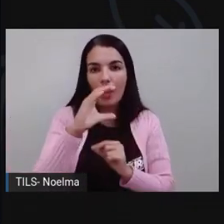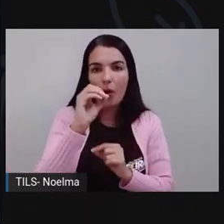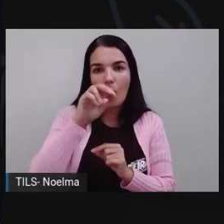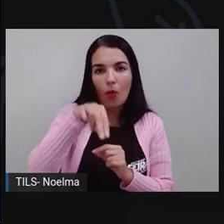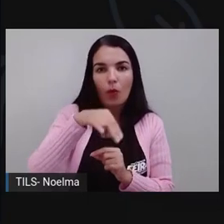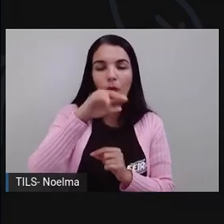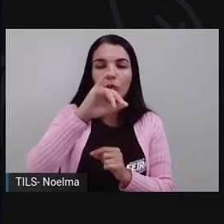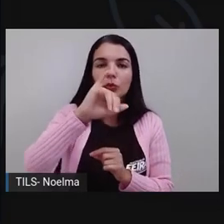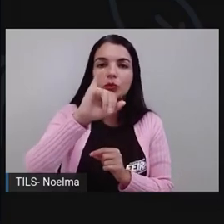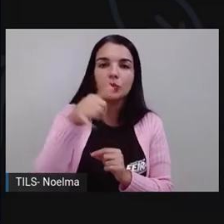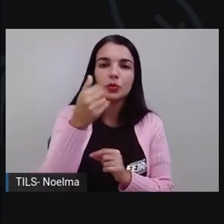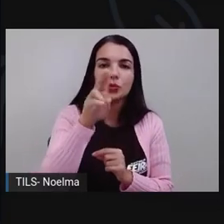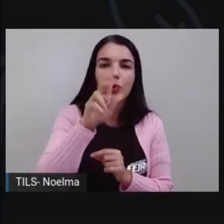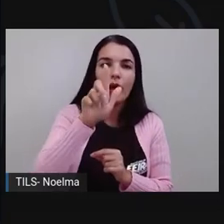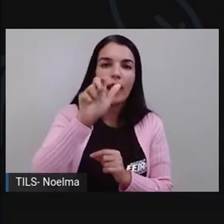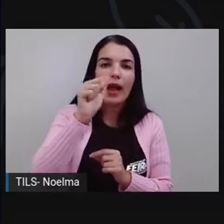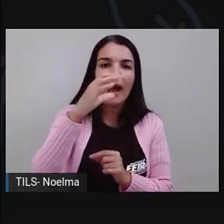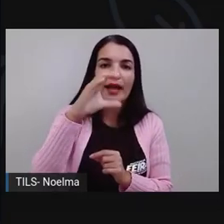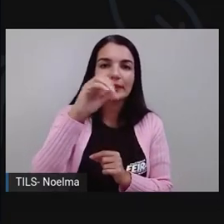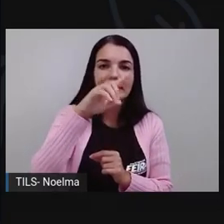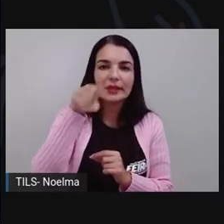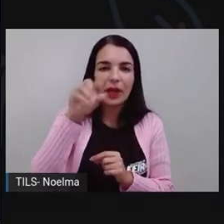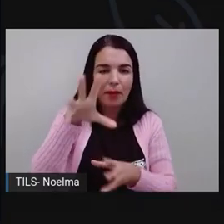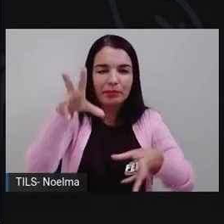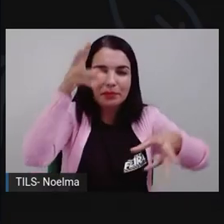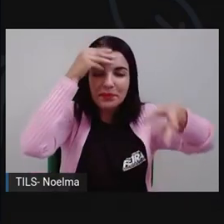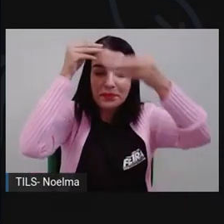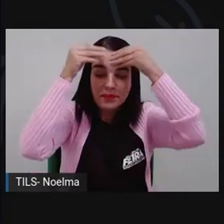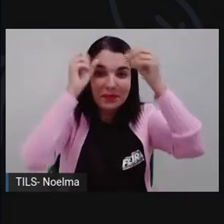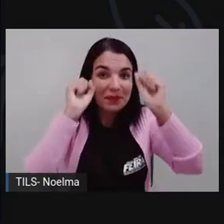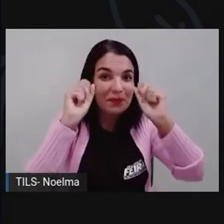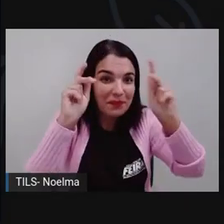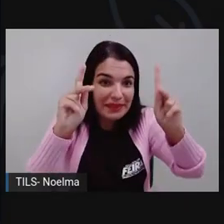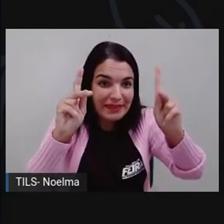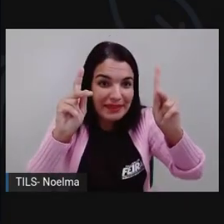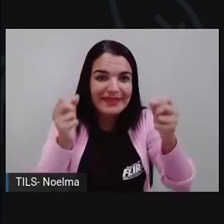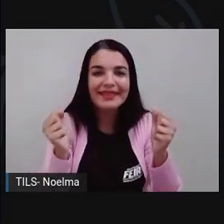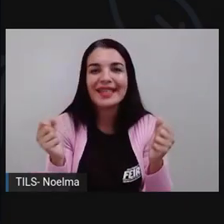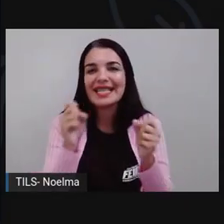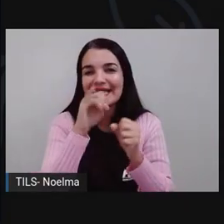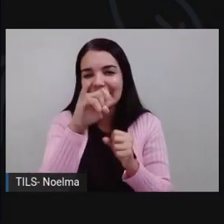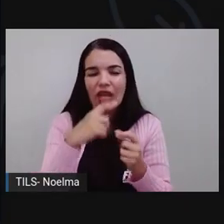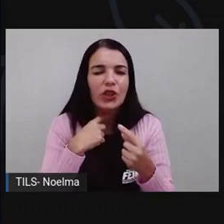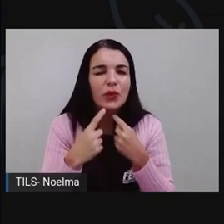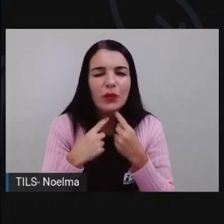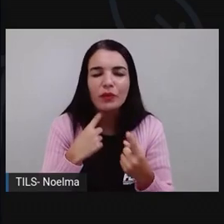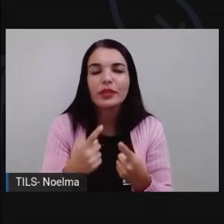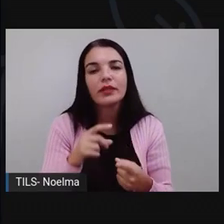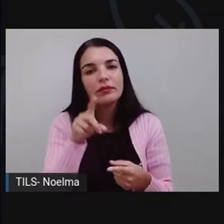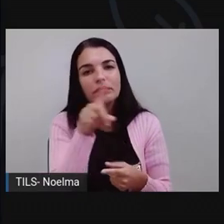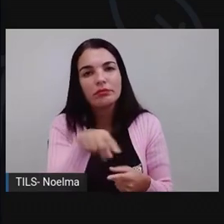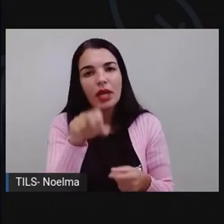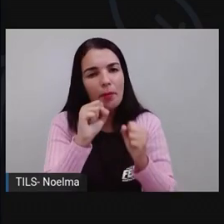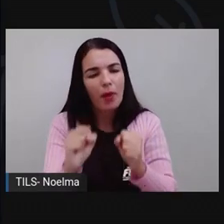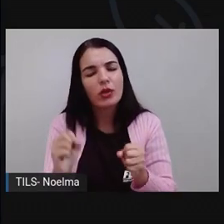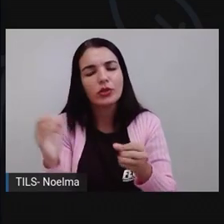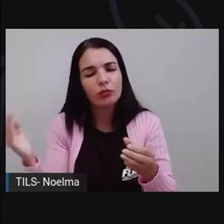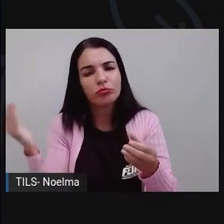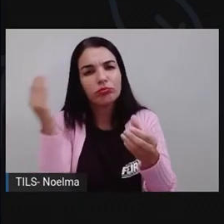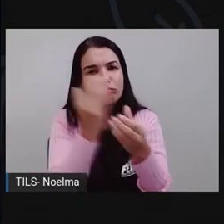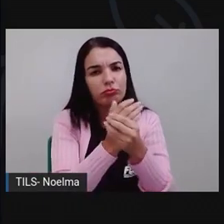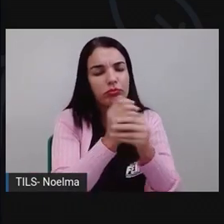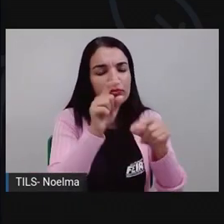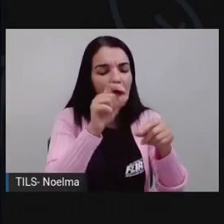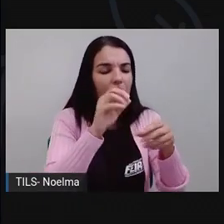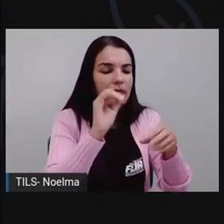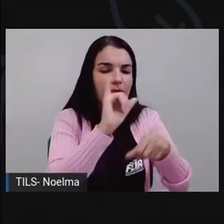conjugação. Compreenderam direitinho aí? Se vocês sentirem dúvida, vão até o canal do